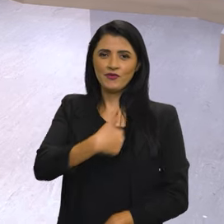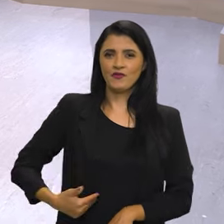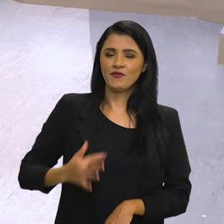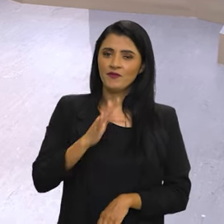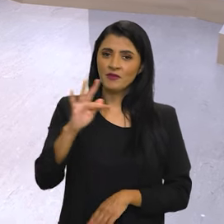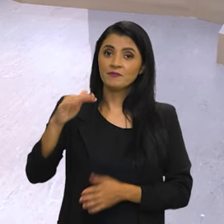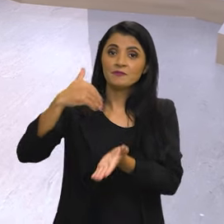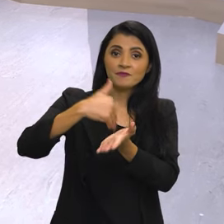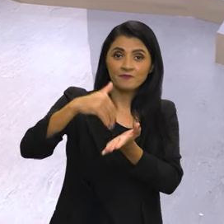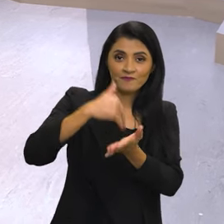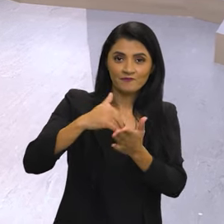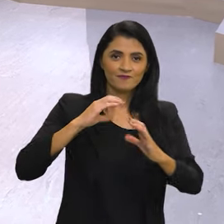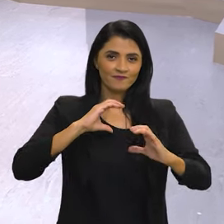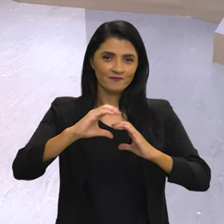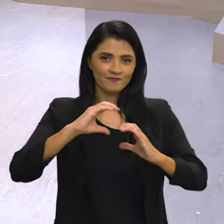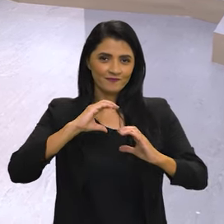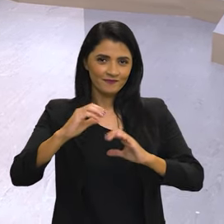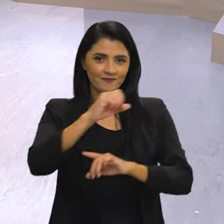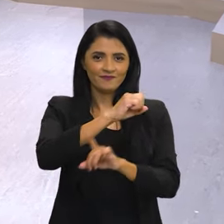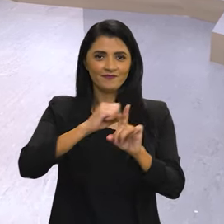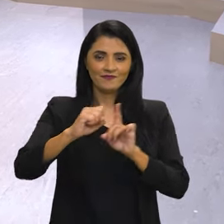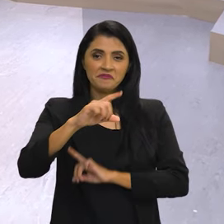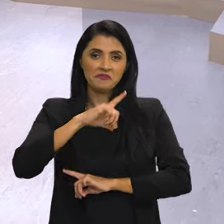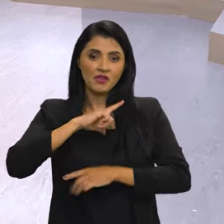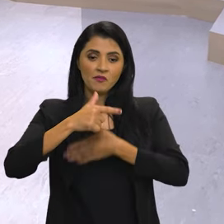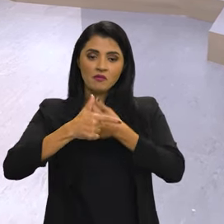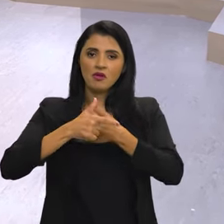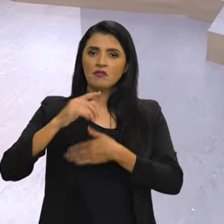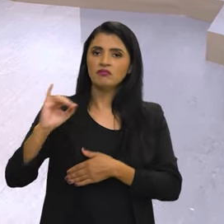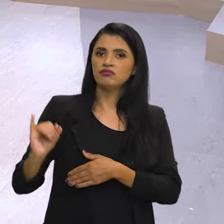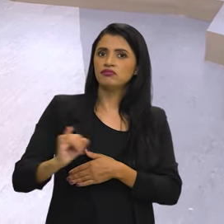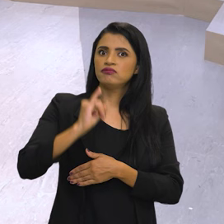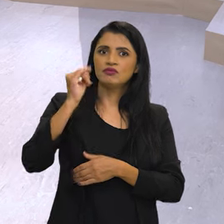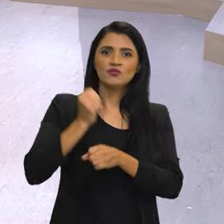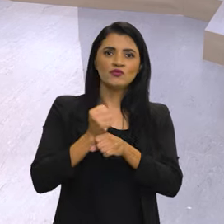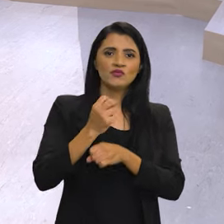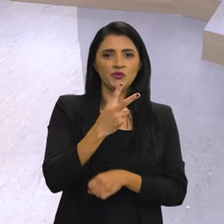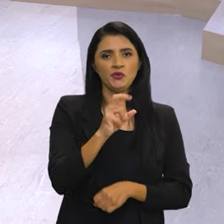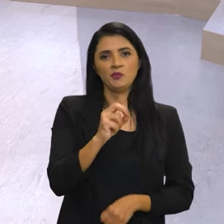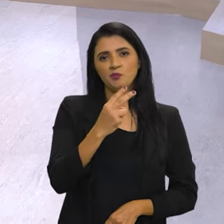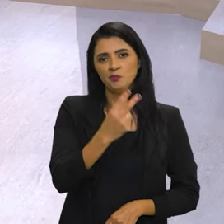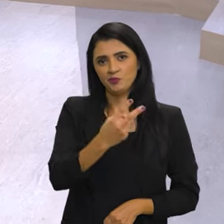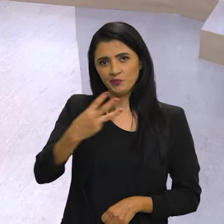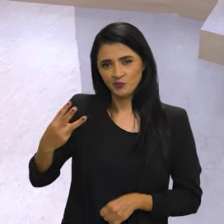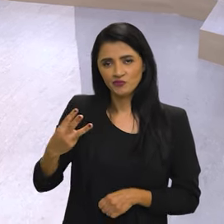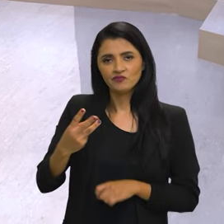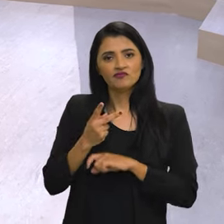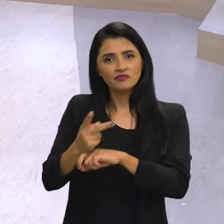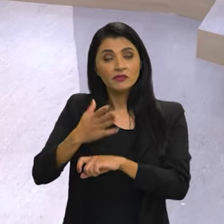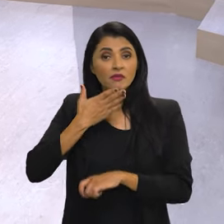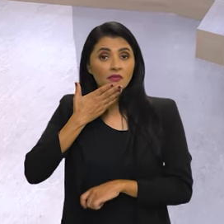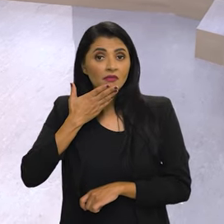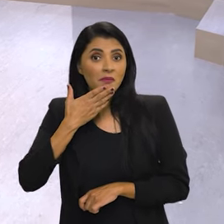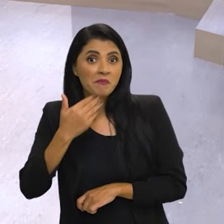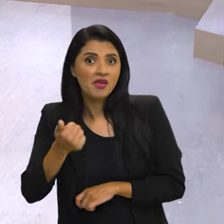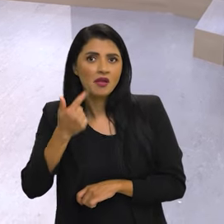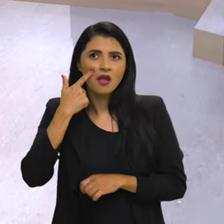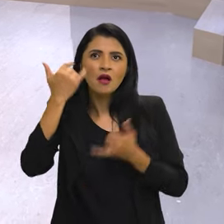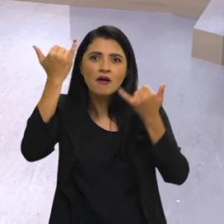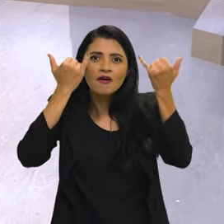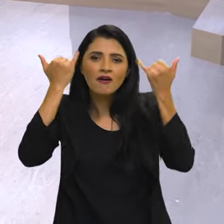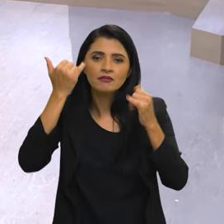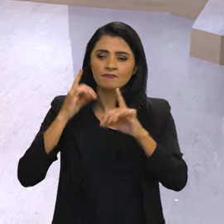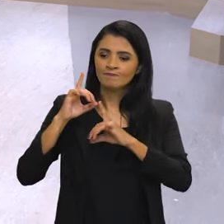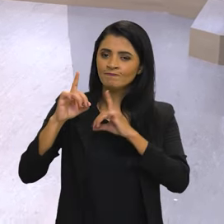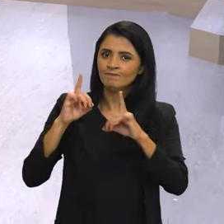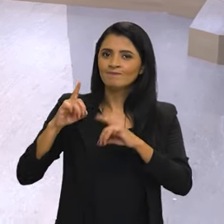governo federal a Secretaria de Comunicação Social teve um papel fundamental em 2023 buscando melhorar a